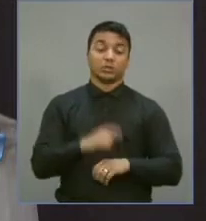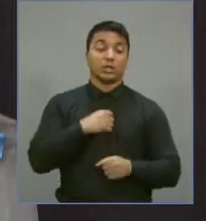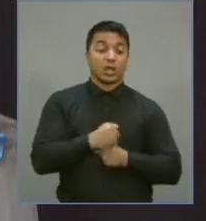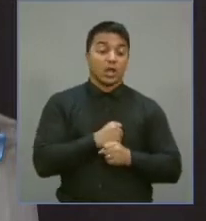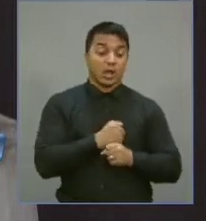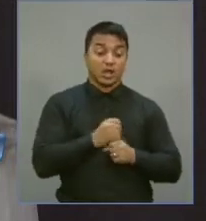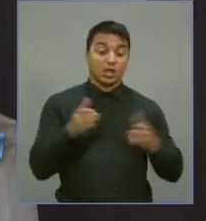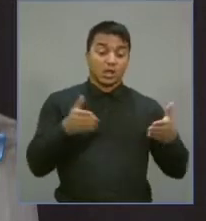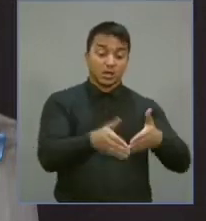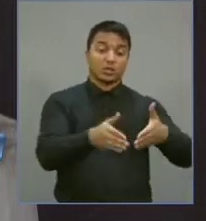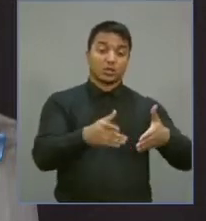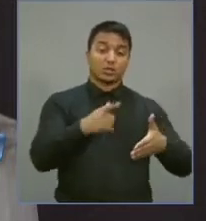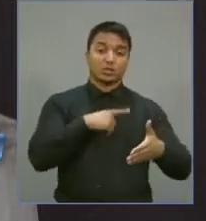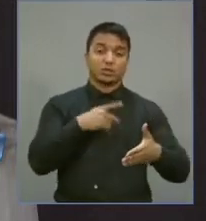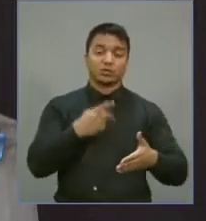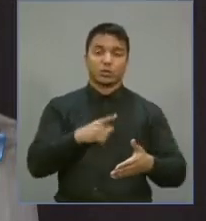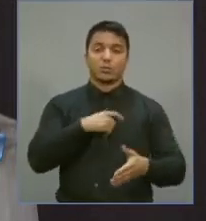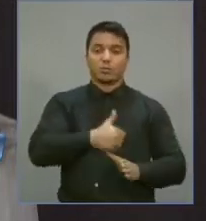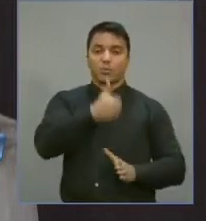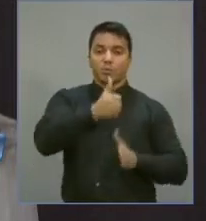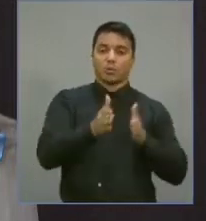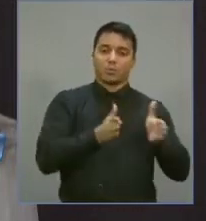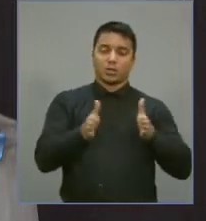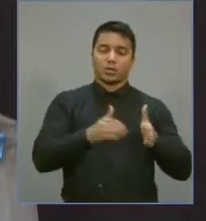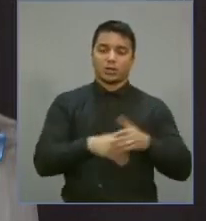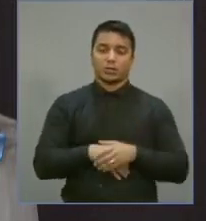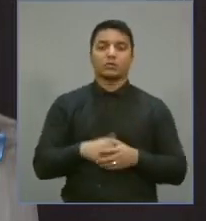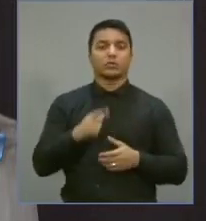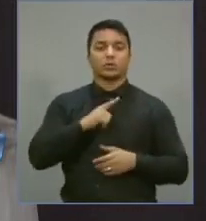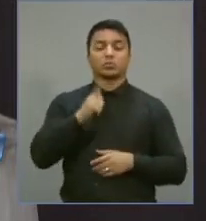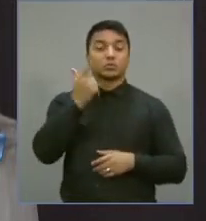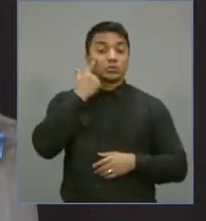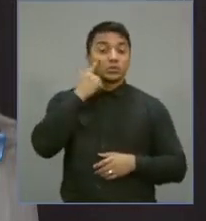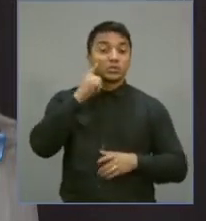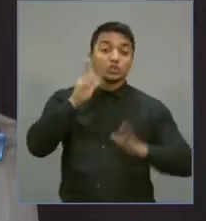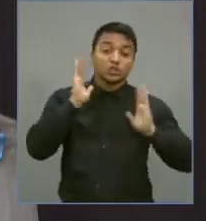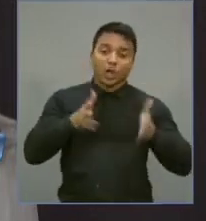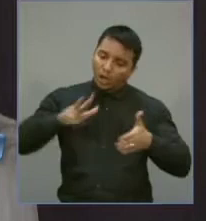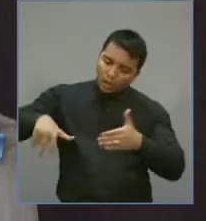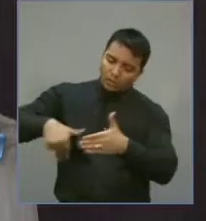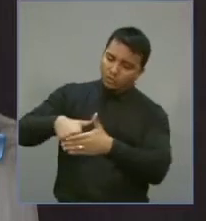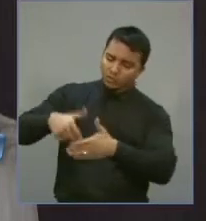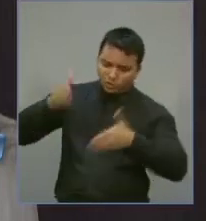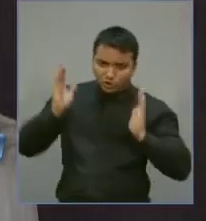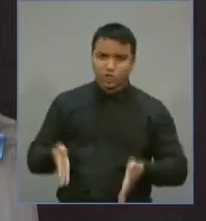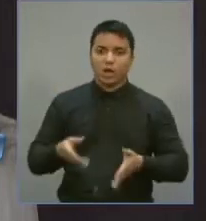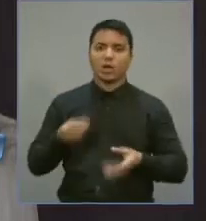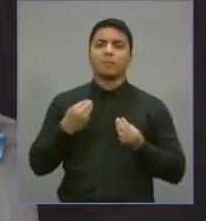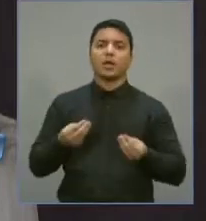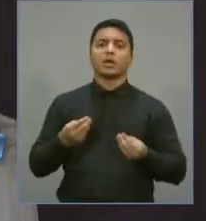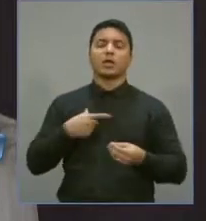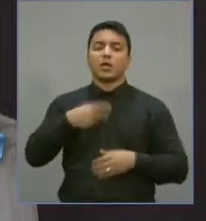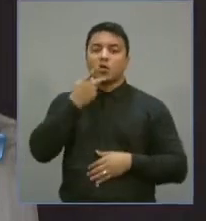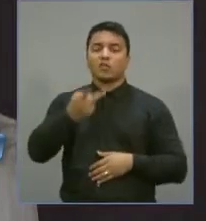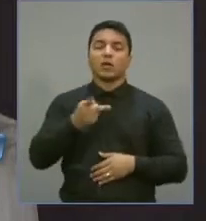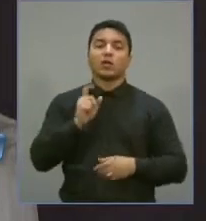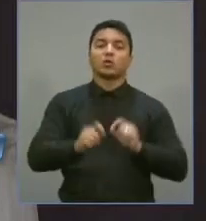ano, estava no meu primeiro mandato, eu já havia subido à tribuna e dito